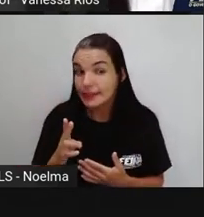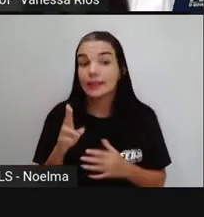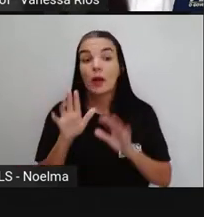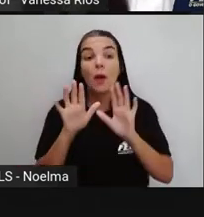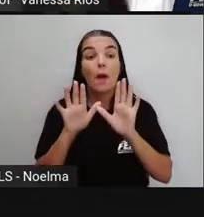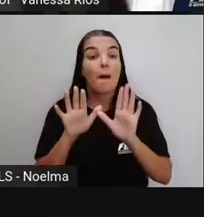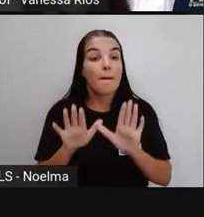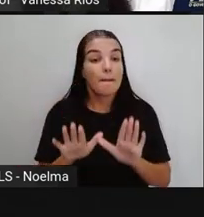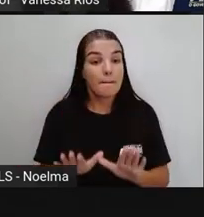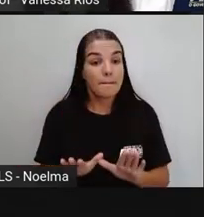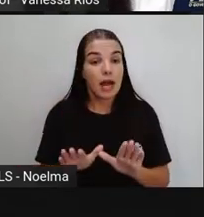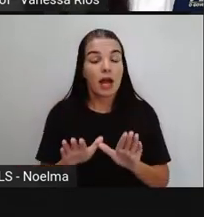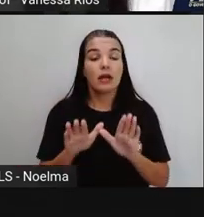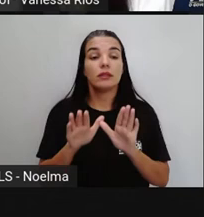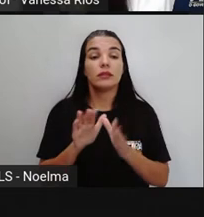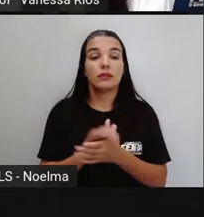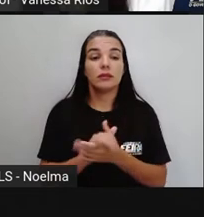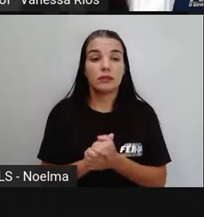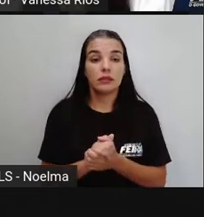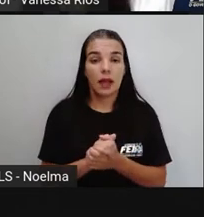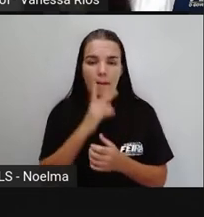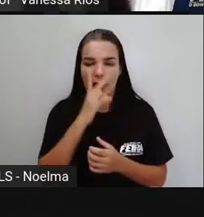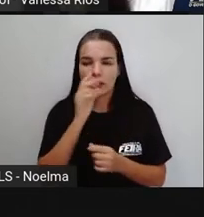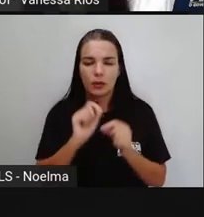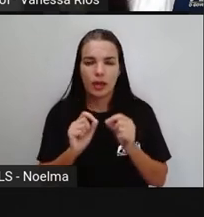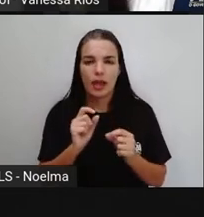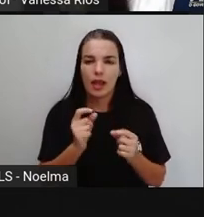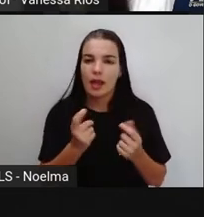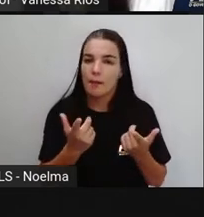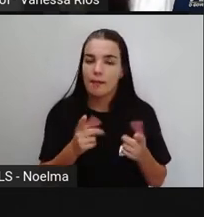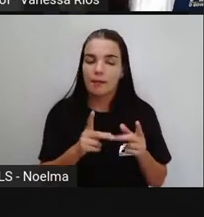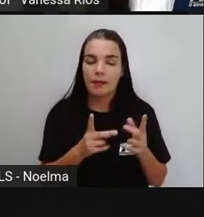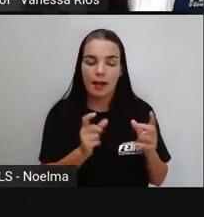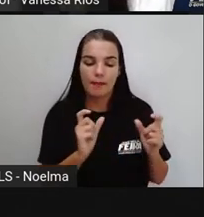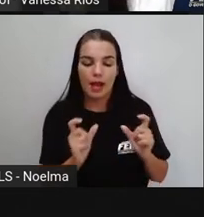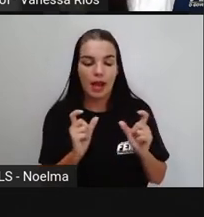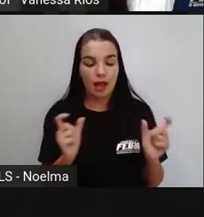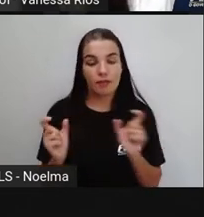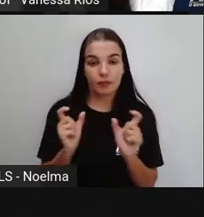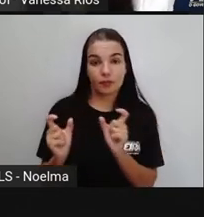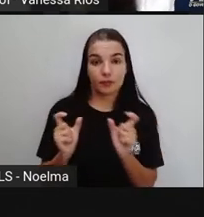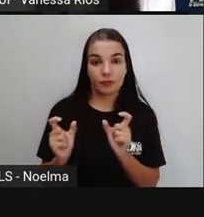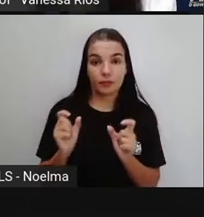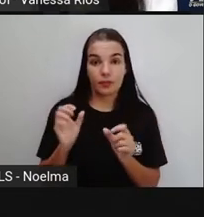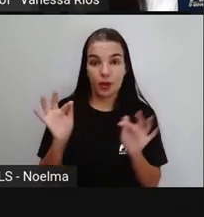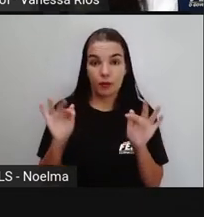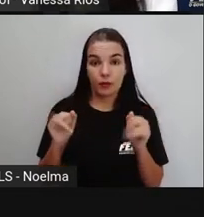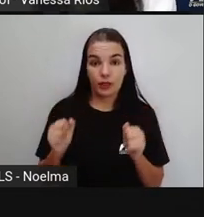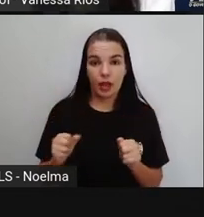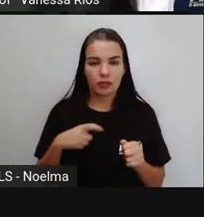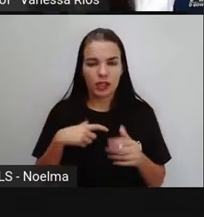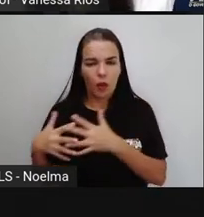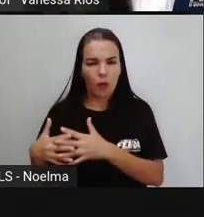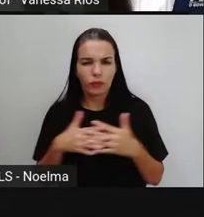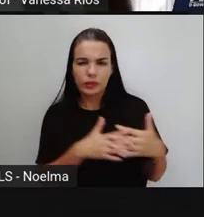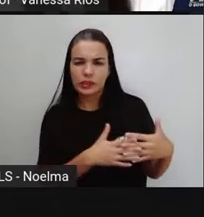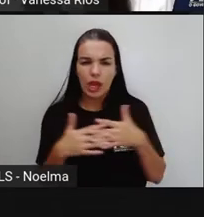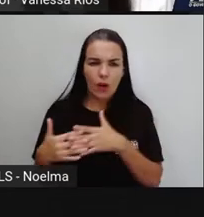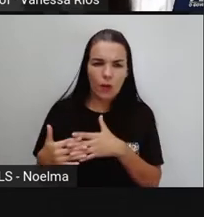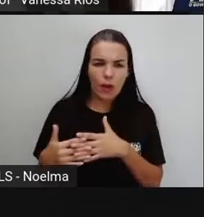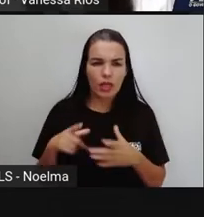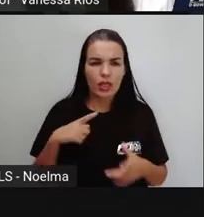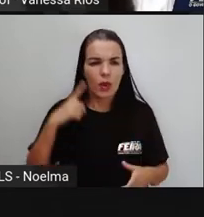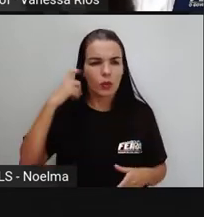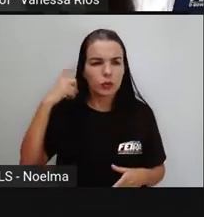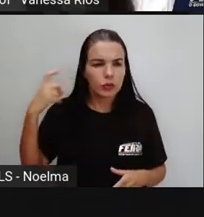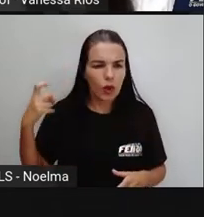com o restante da palavra. Com os radicais das palavras. Aí a gente pode confundir e achar que tem o mesmo som.